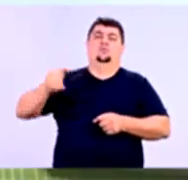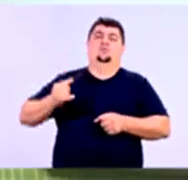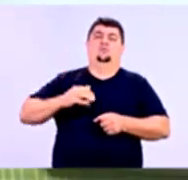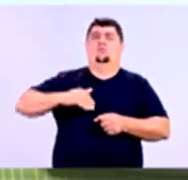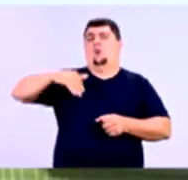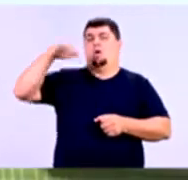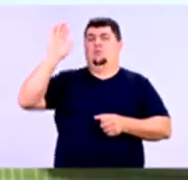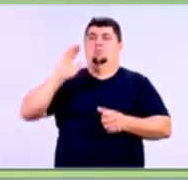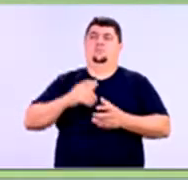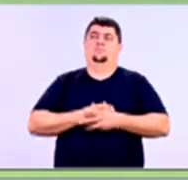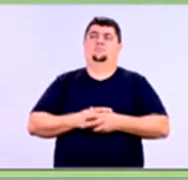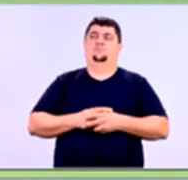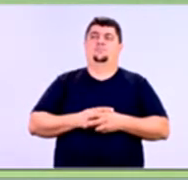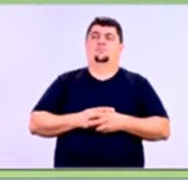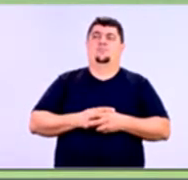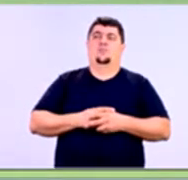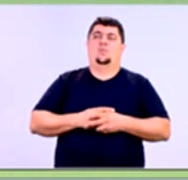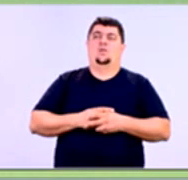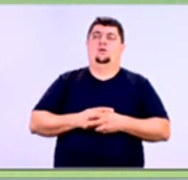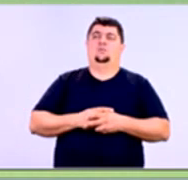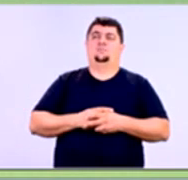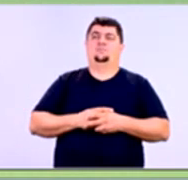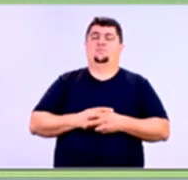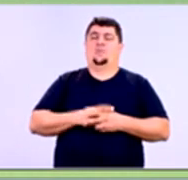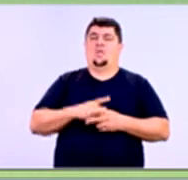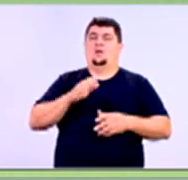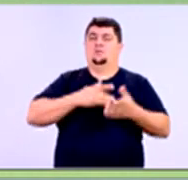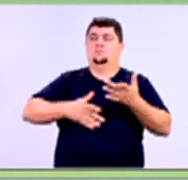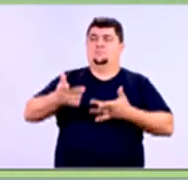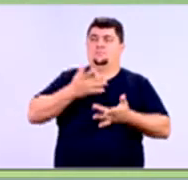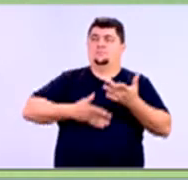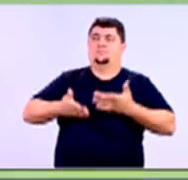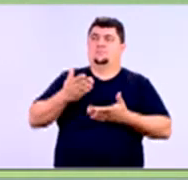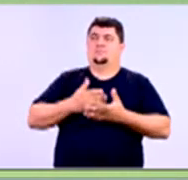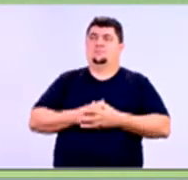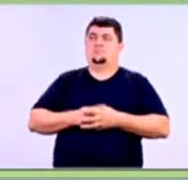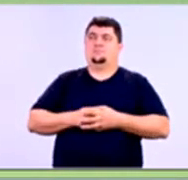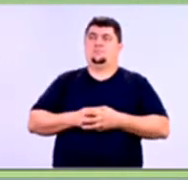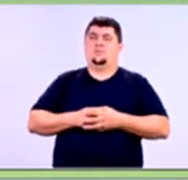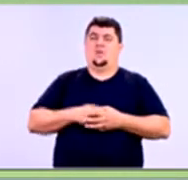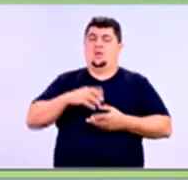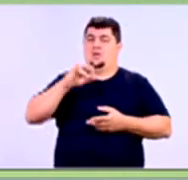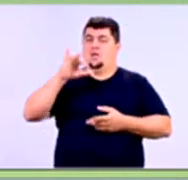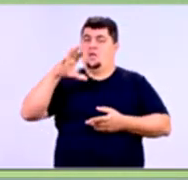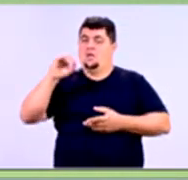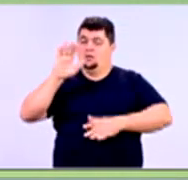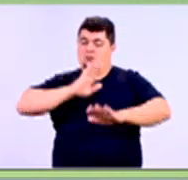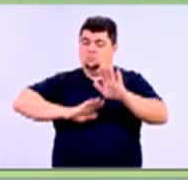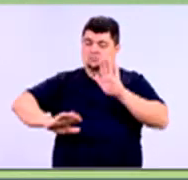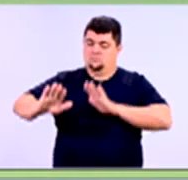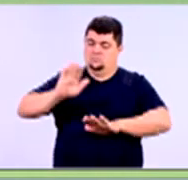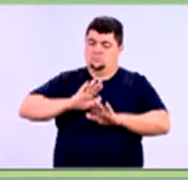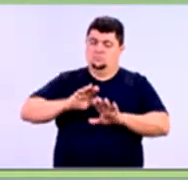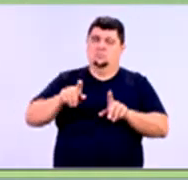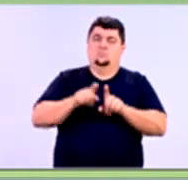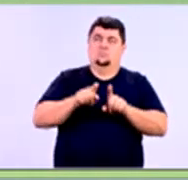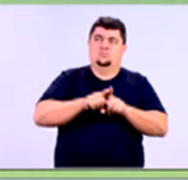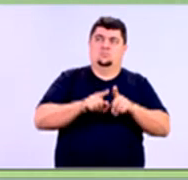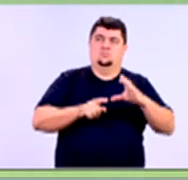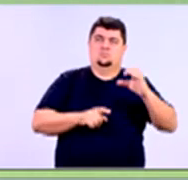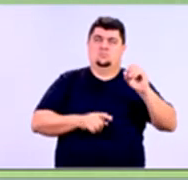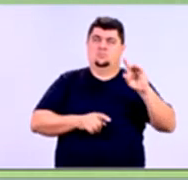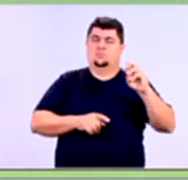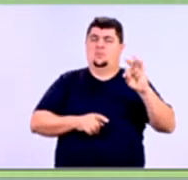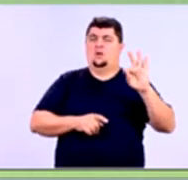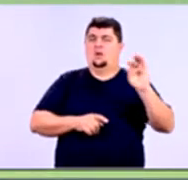quadro escrever isso? A gente estabeleceu algumas relações aqui, né? A gente está falando de risco, crédito